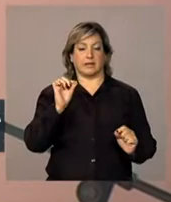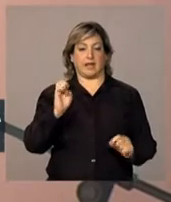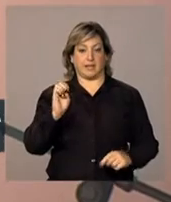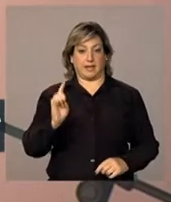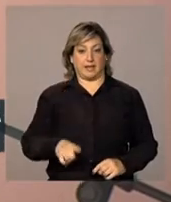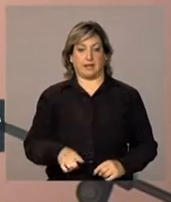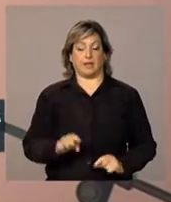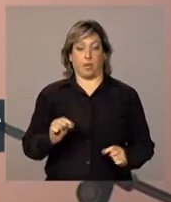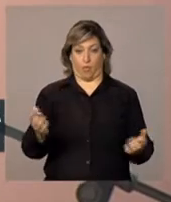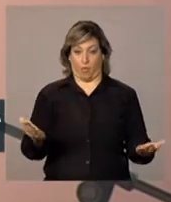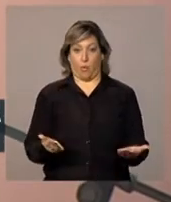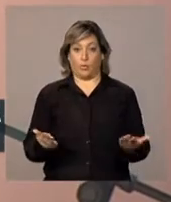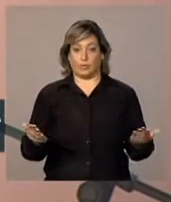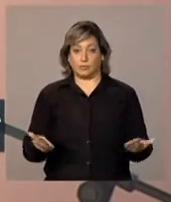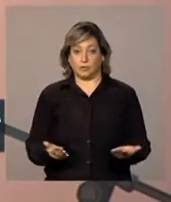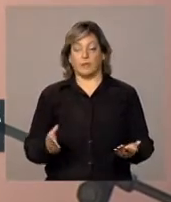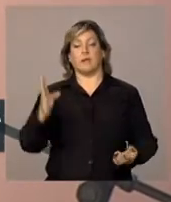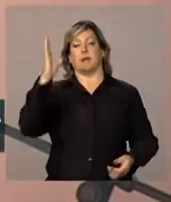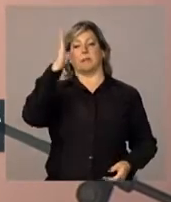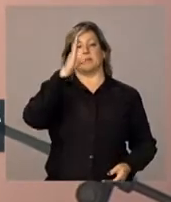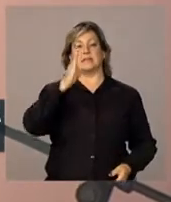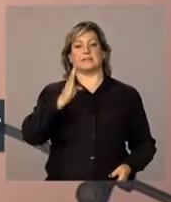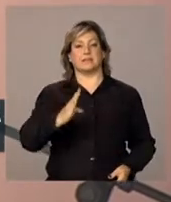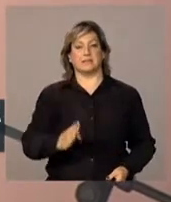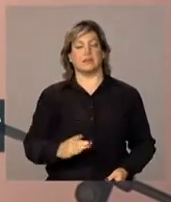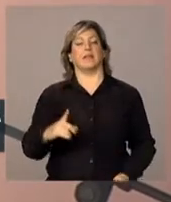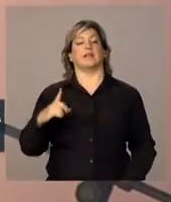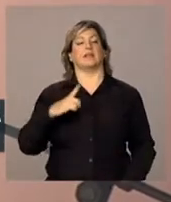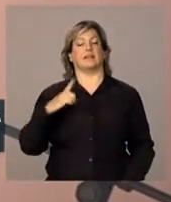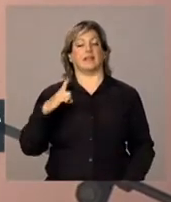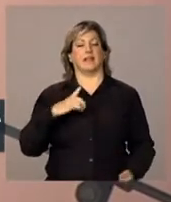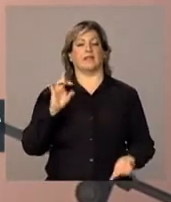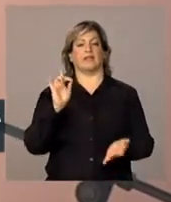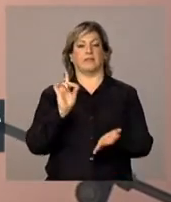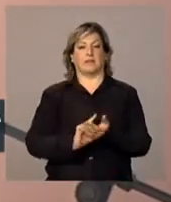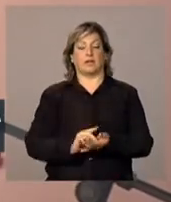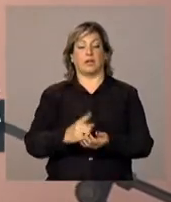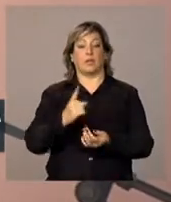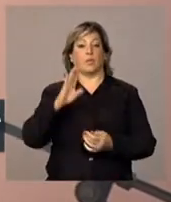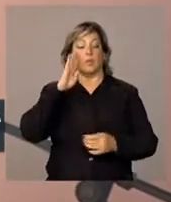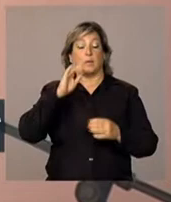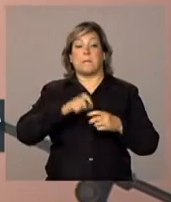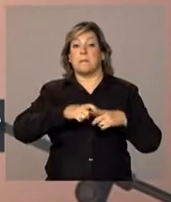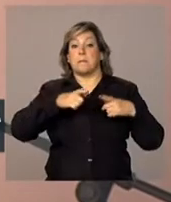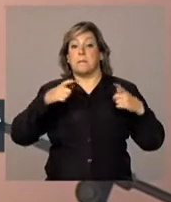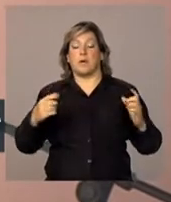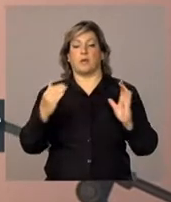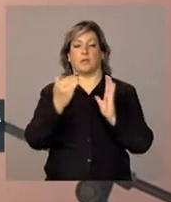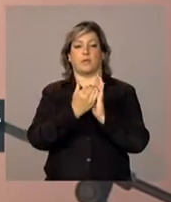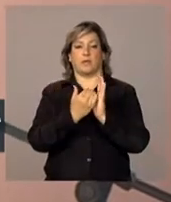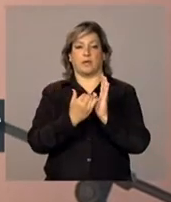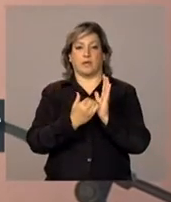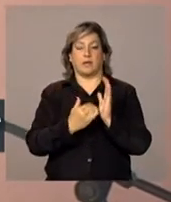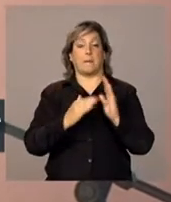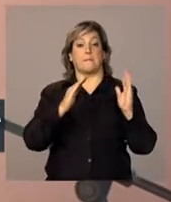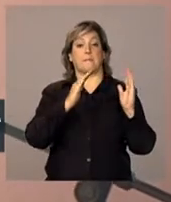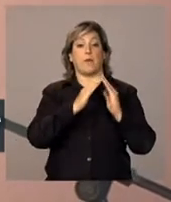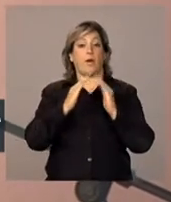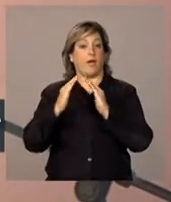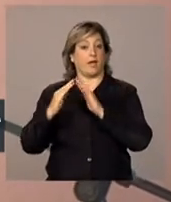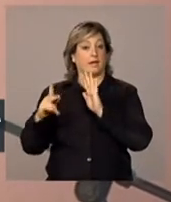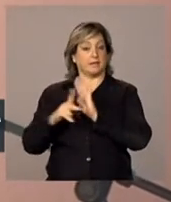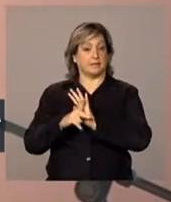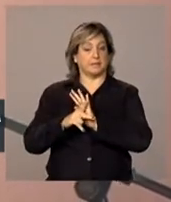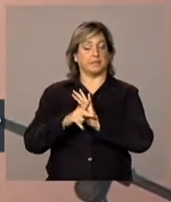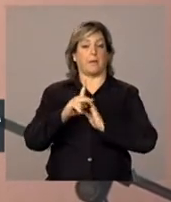hoje, o Brasil tem, de fato, um dos maiores programas de moradia